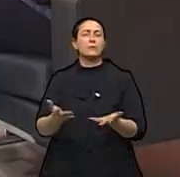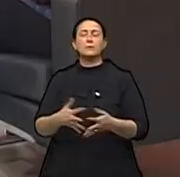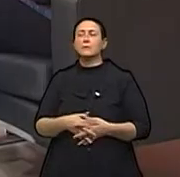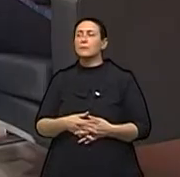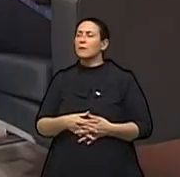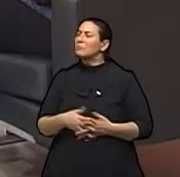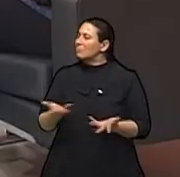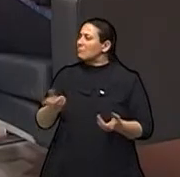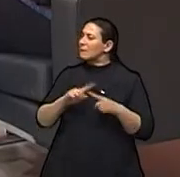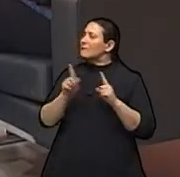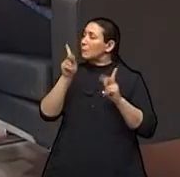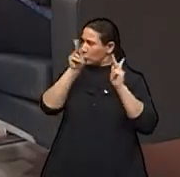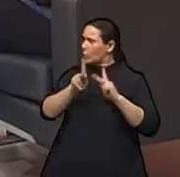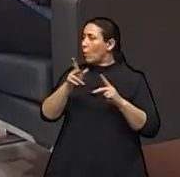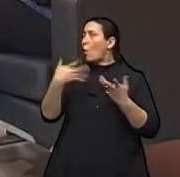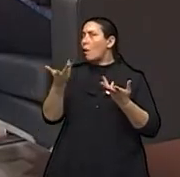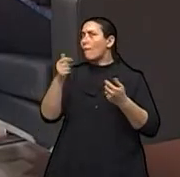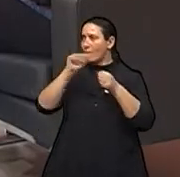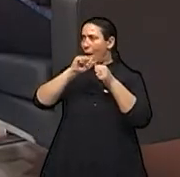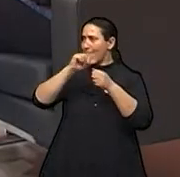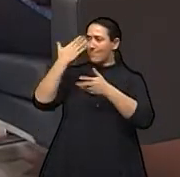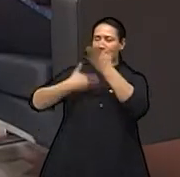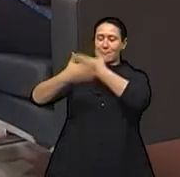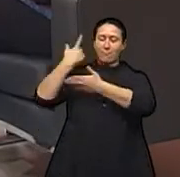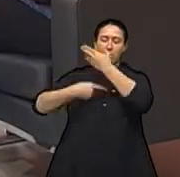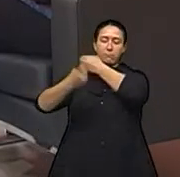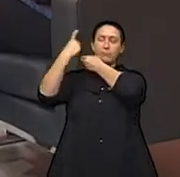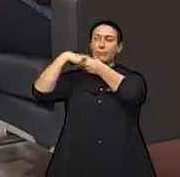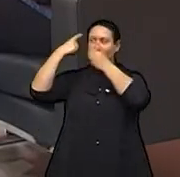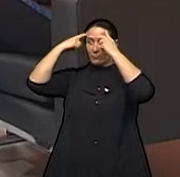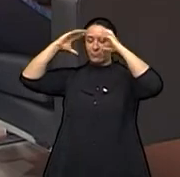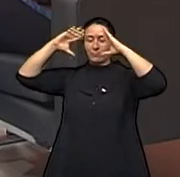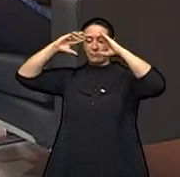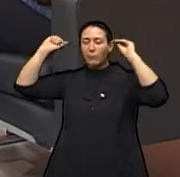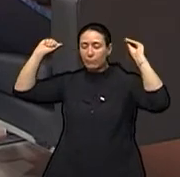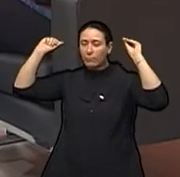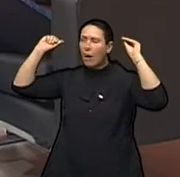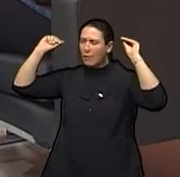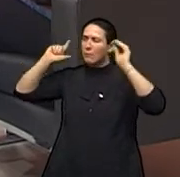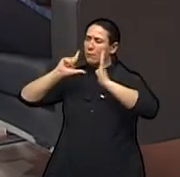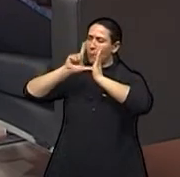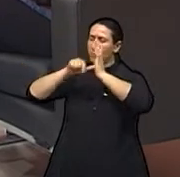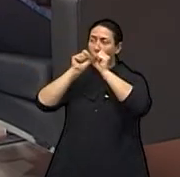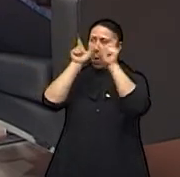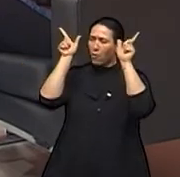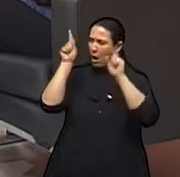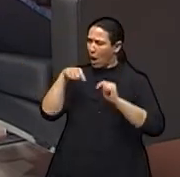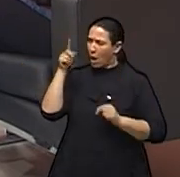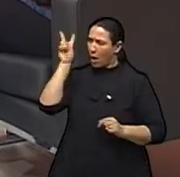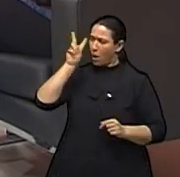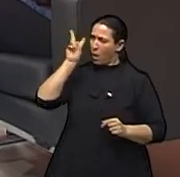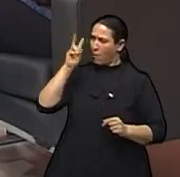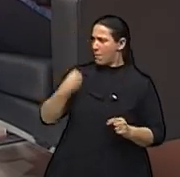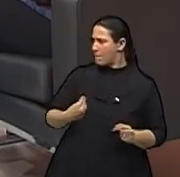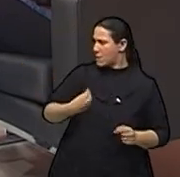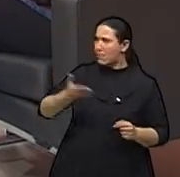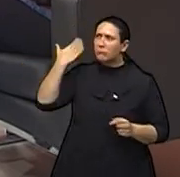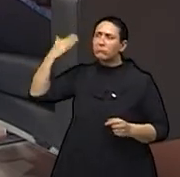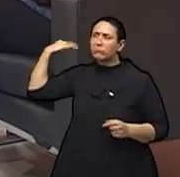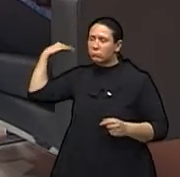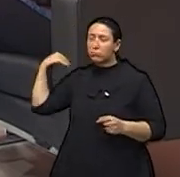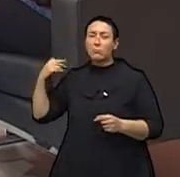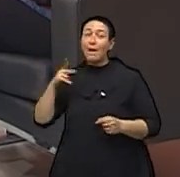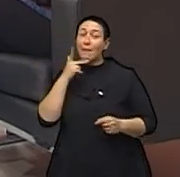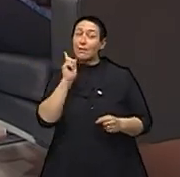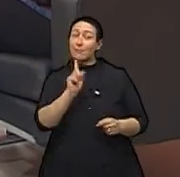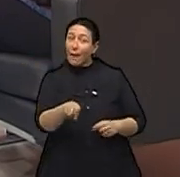lembra de outras vidas? Como? E nessa hora que está sendo feito esse trabalho, ela lembra de outras vidas? Naquele